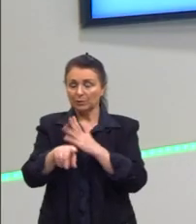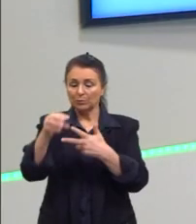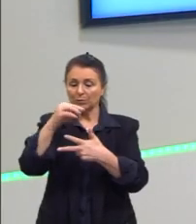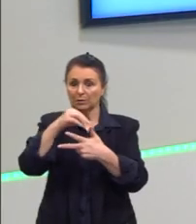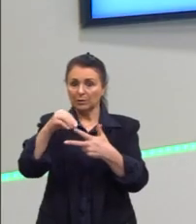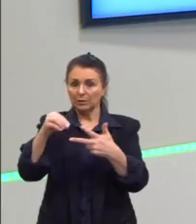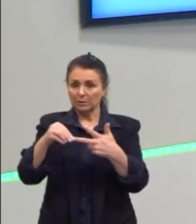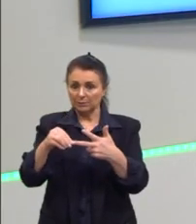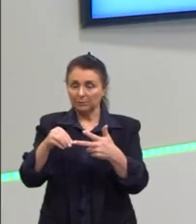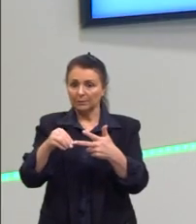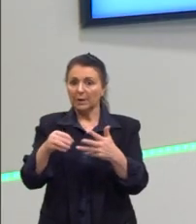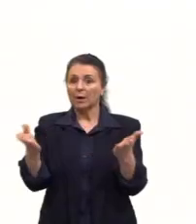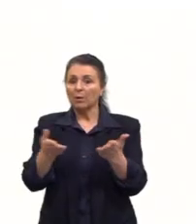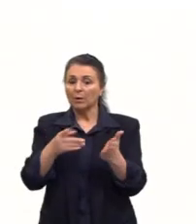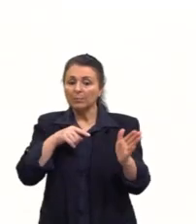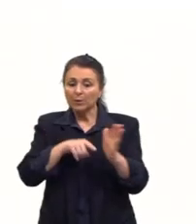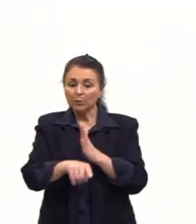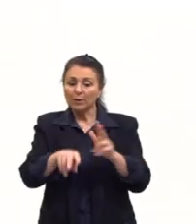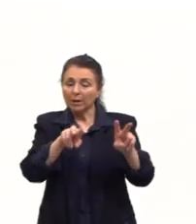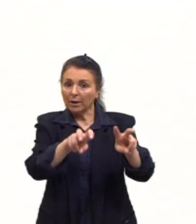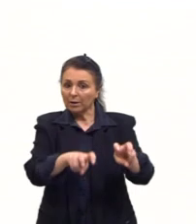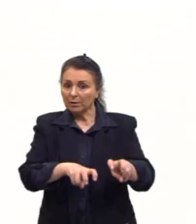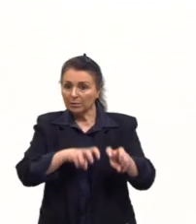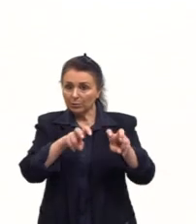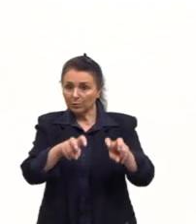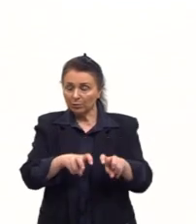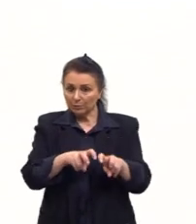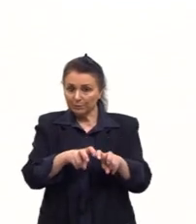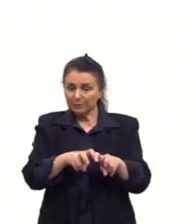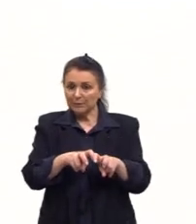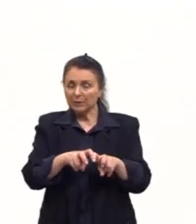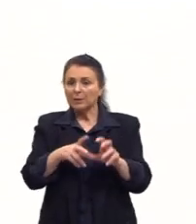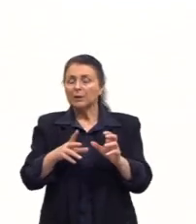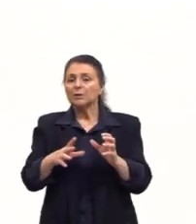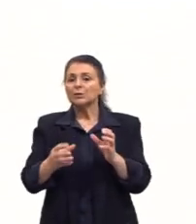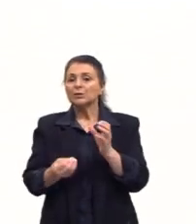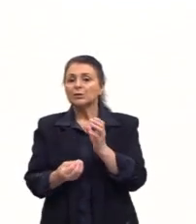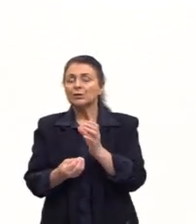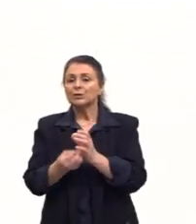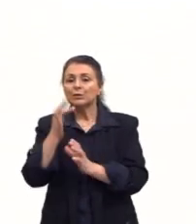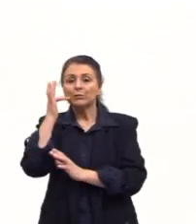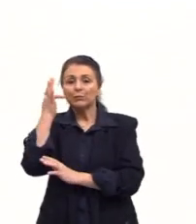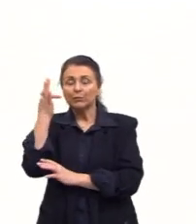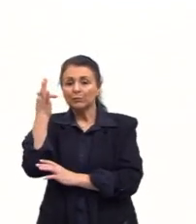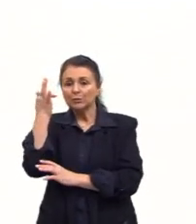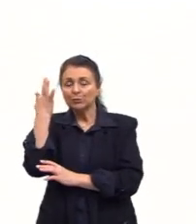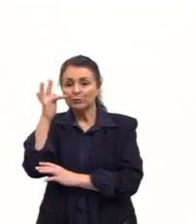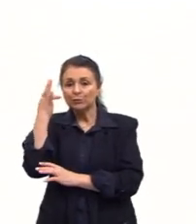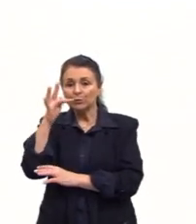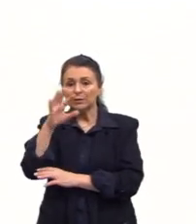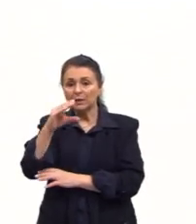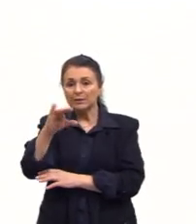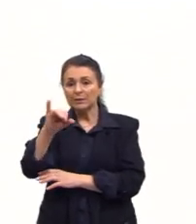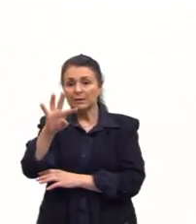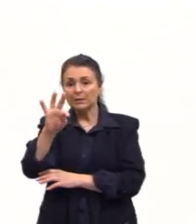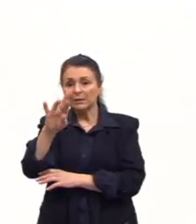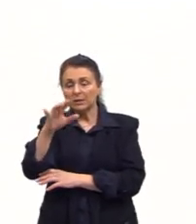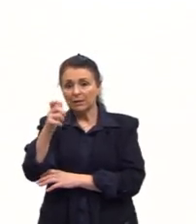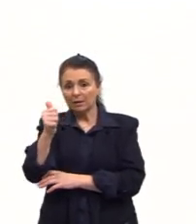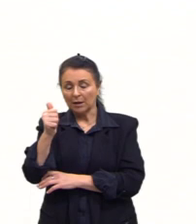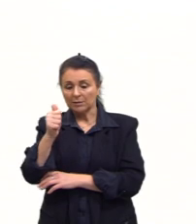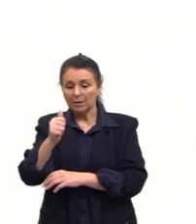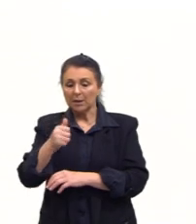agricultura. Diz o seguinte, a agricultura de frutas cítricas requer que o valor do pH do solo